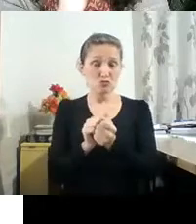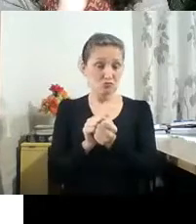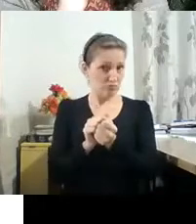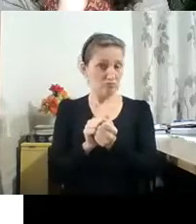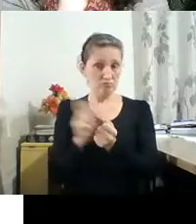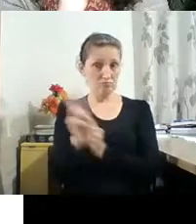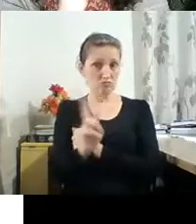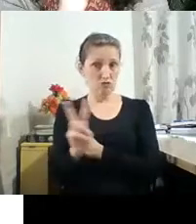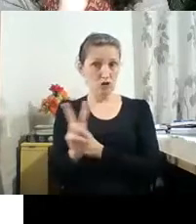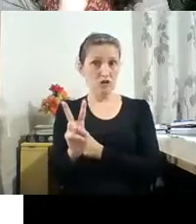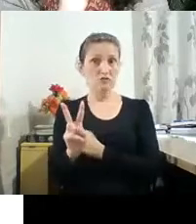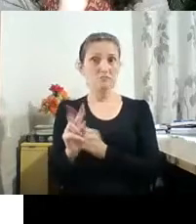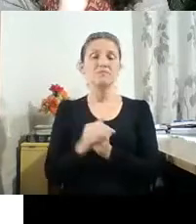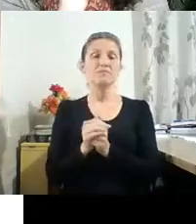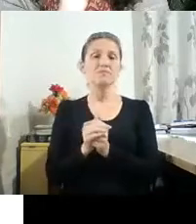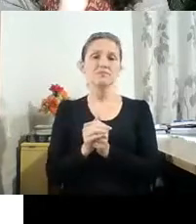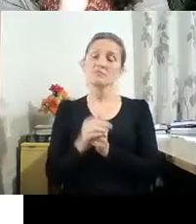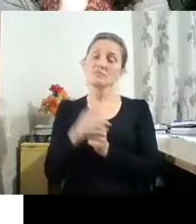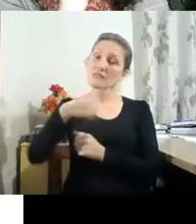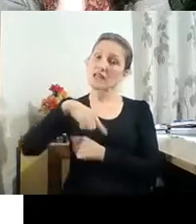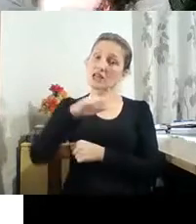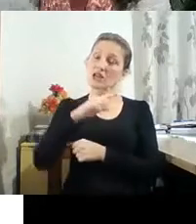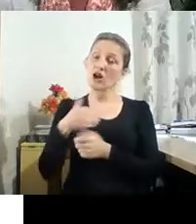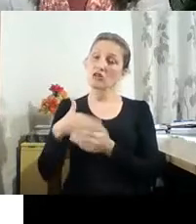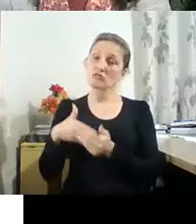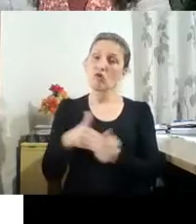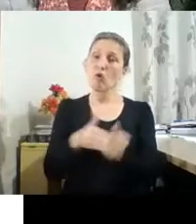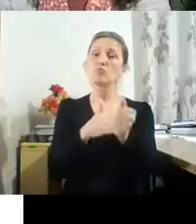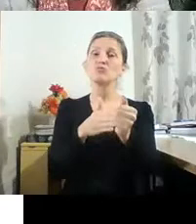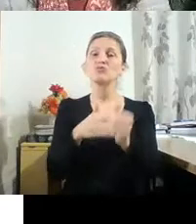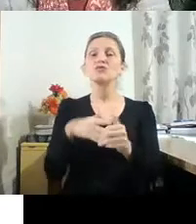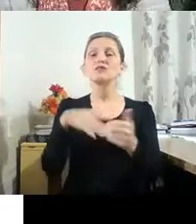e vai nos levar para esse seu universo